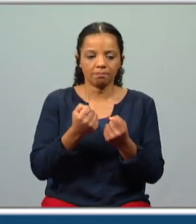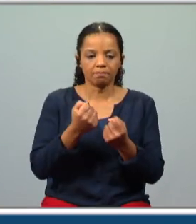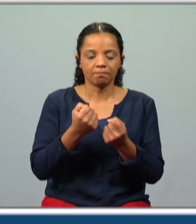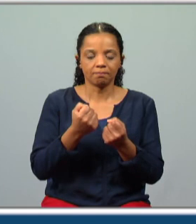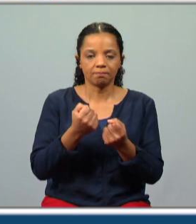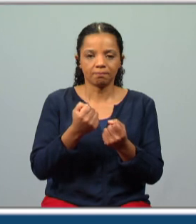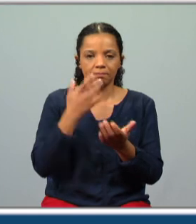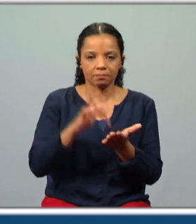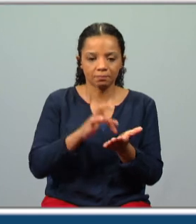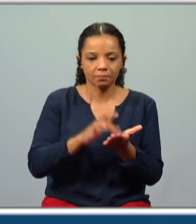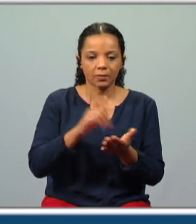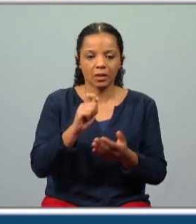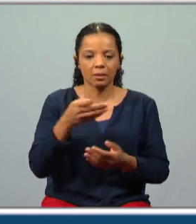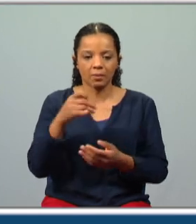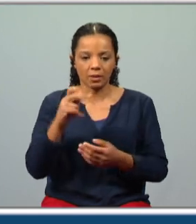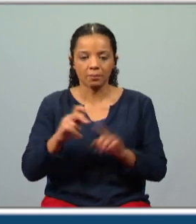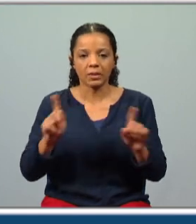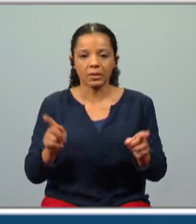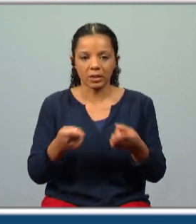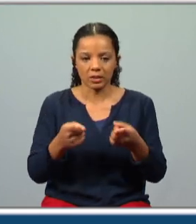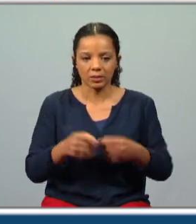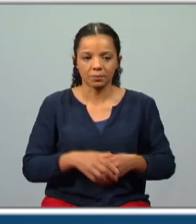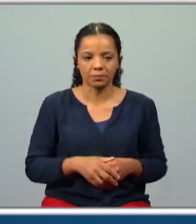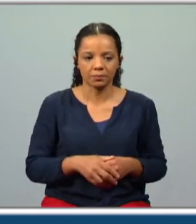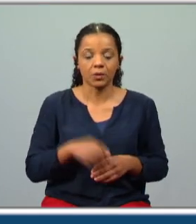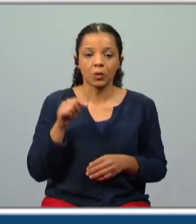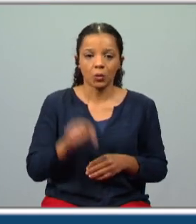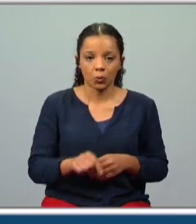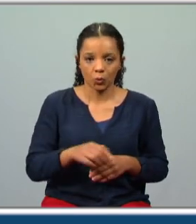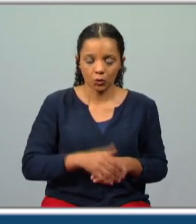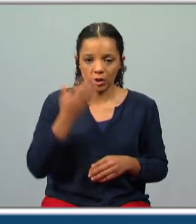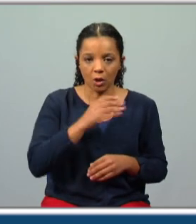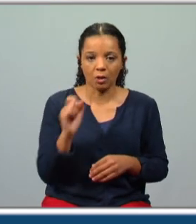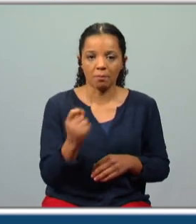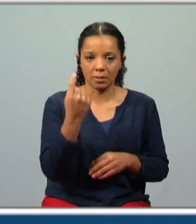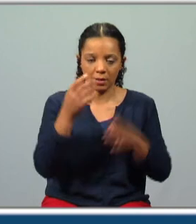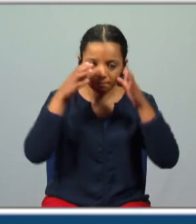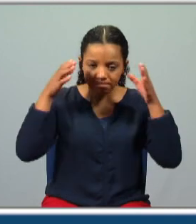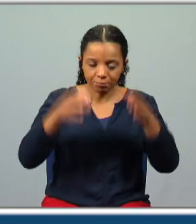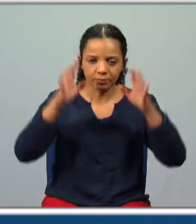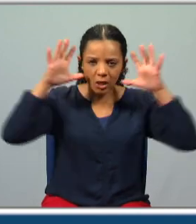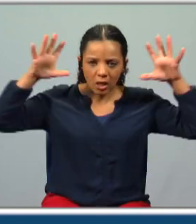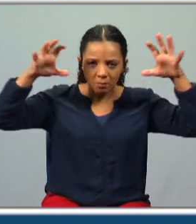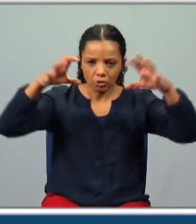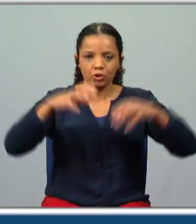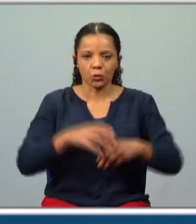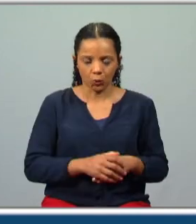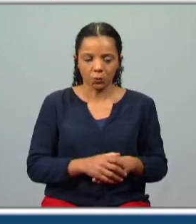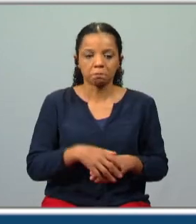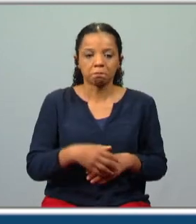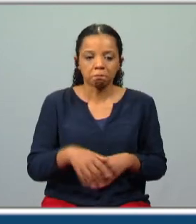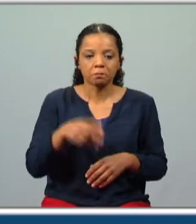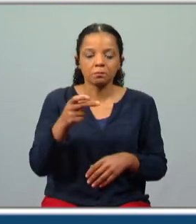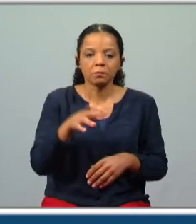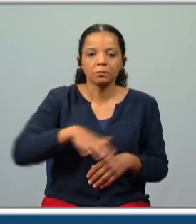épica e vamos à síntese hoje primeiro bloco dedicado ao Adamastor vimos onde é que ele